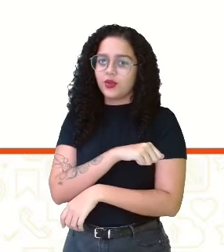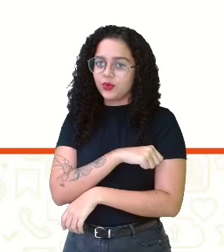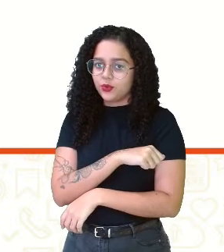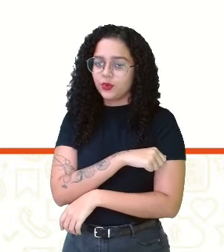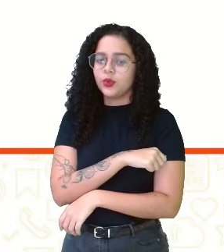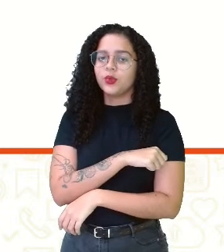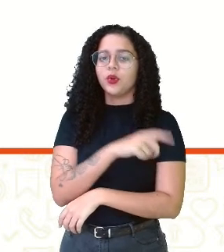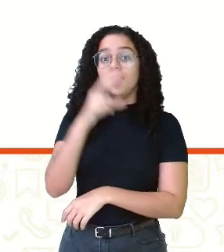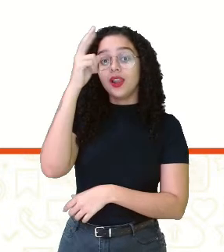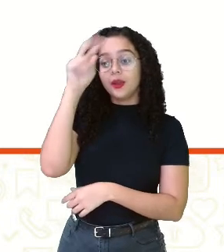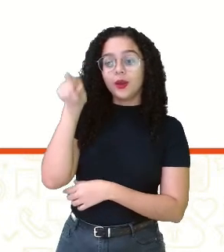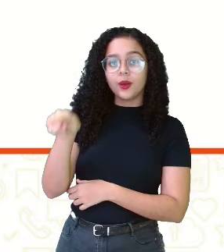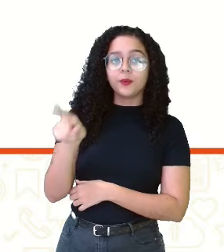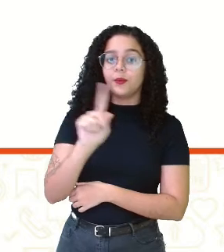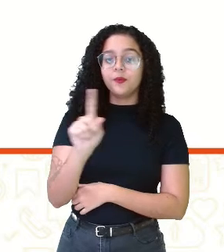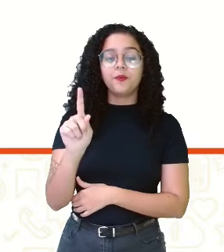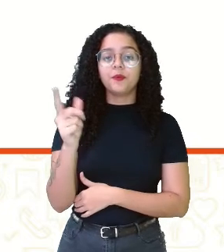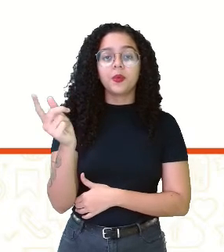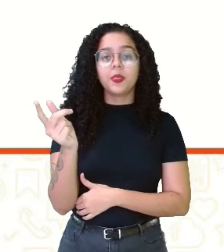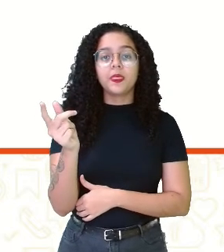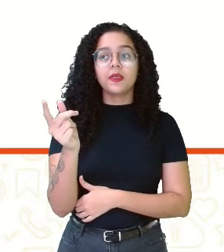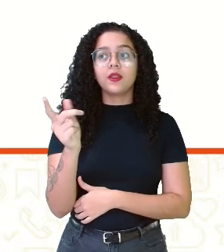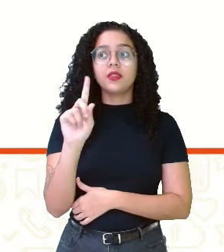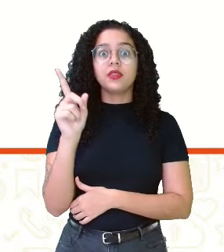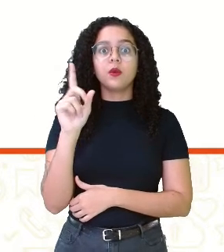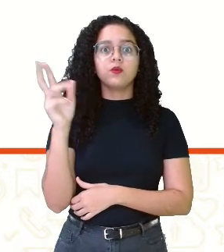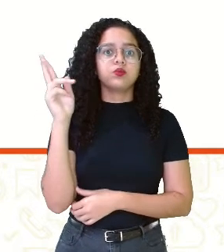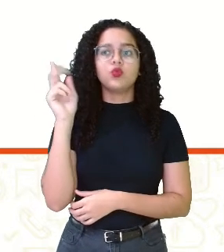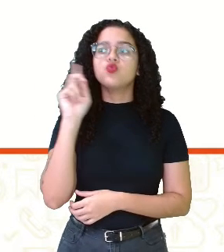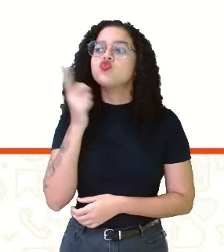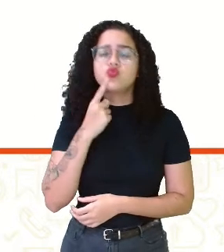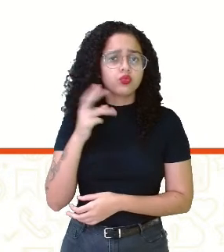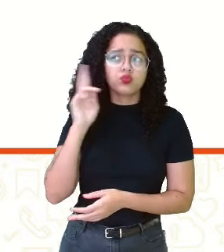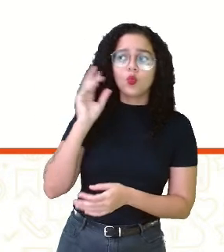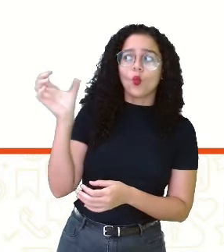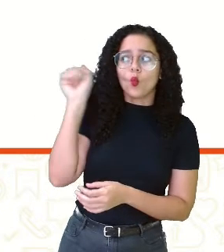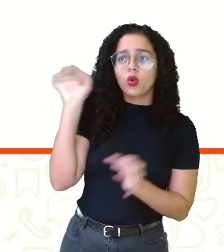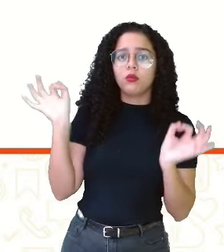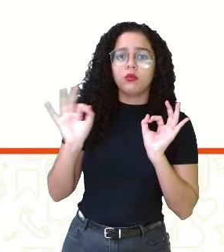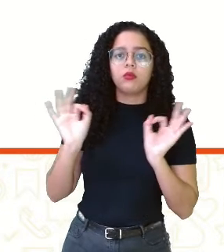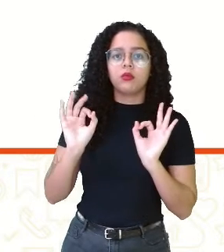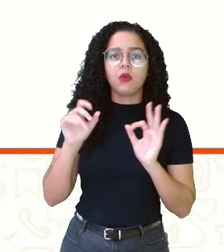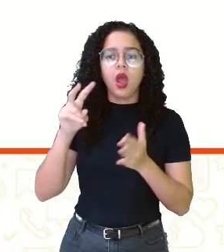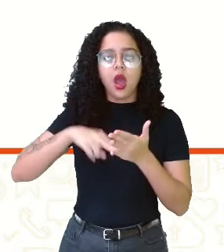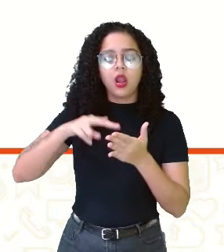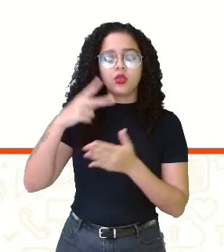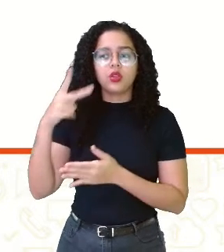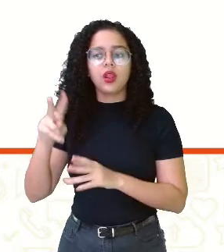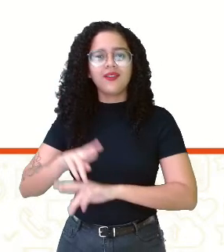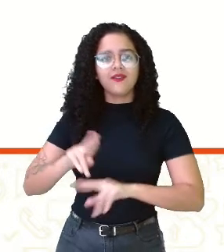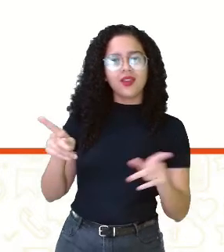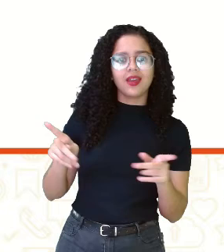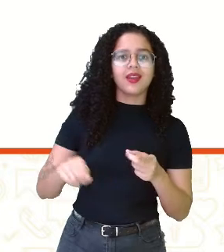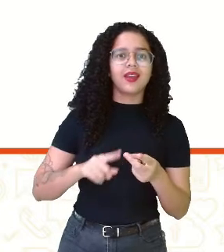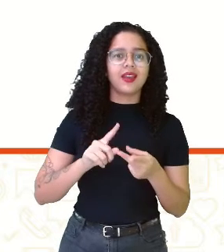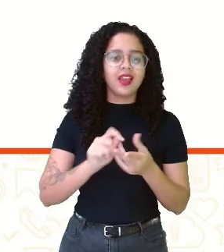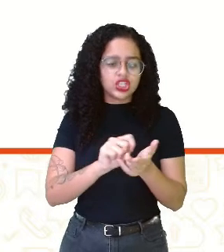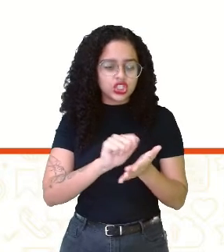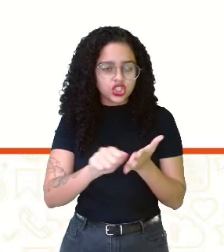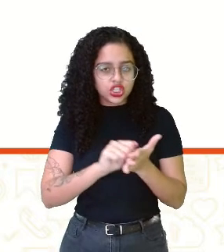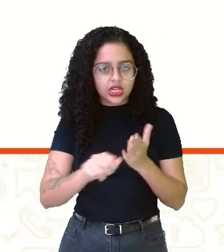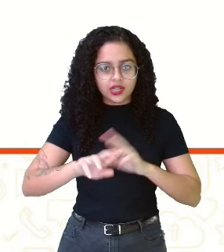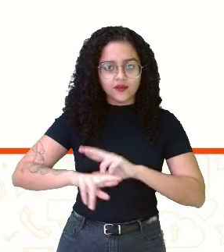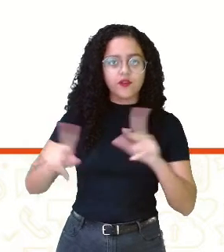lembrando que ele não escuta, que a leitura dele é diferenciada, a escrita